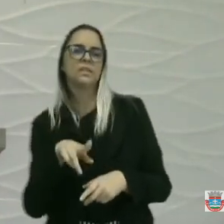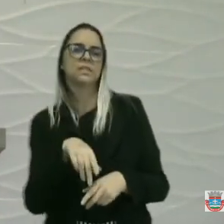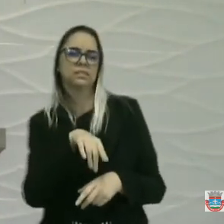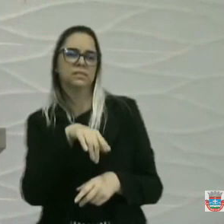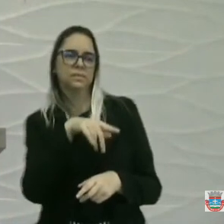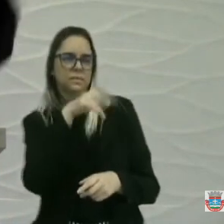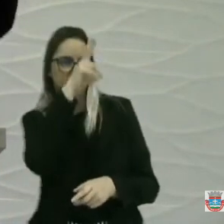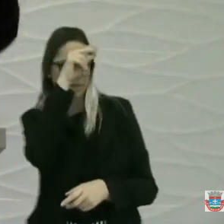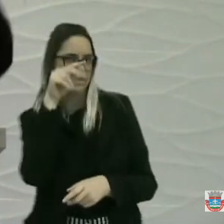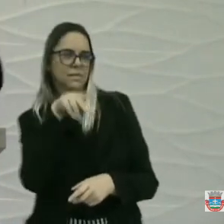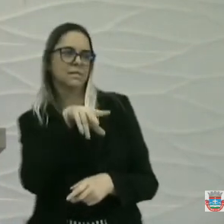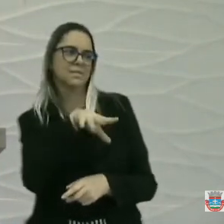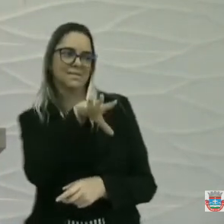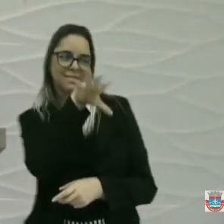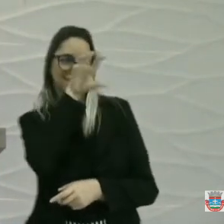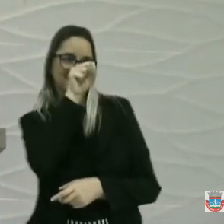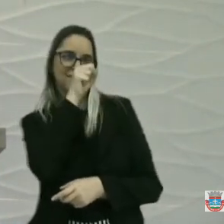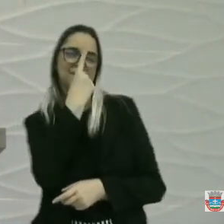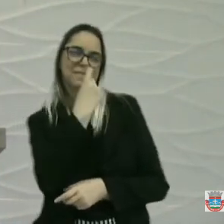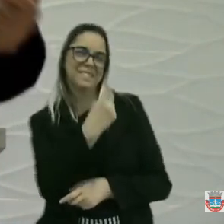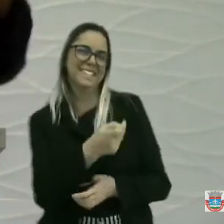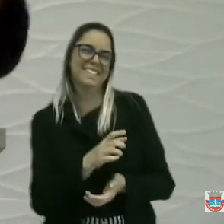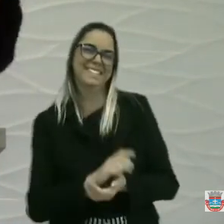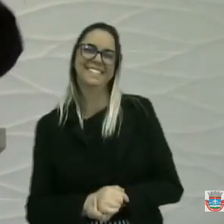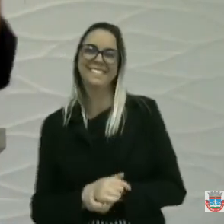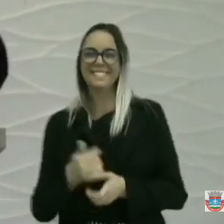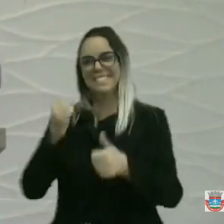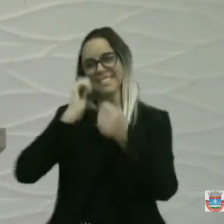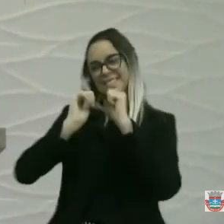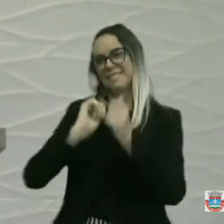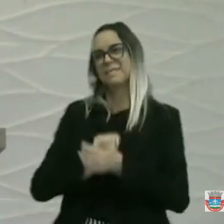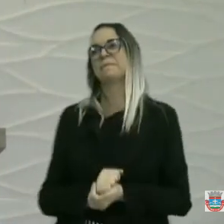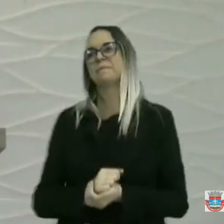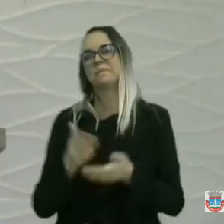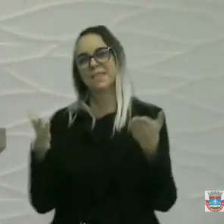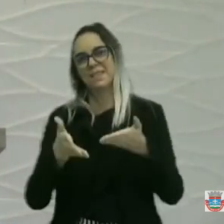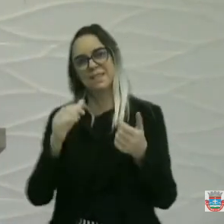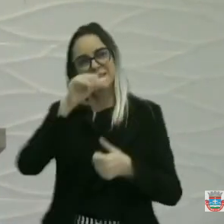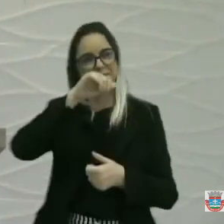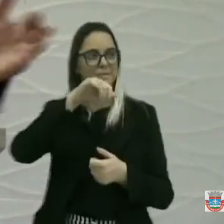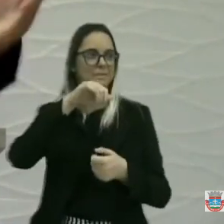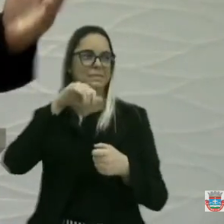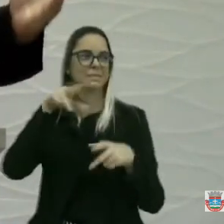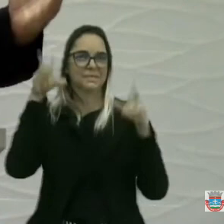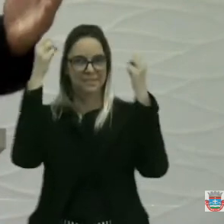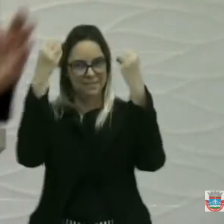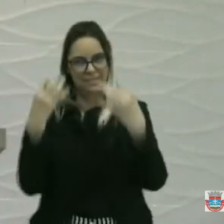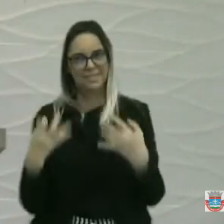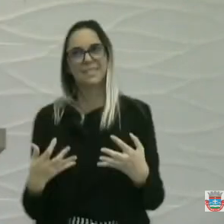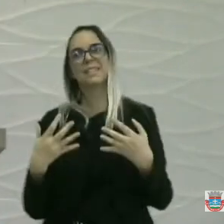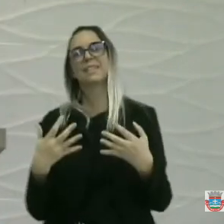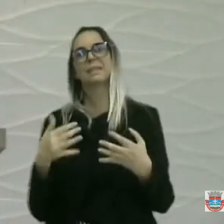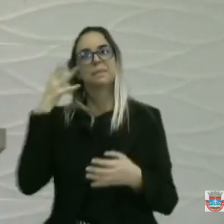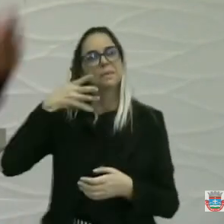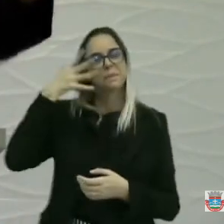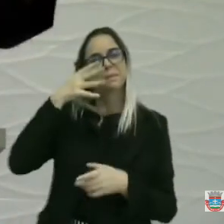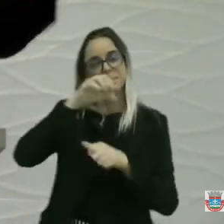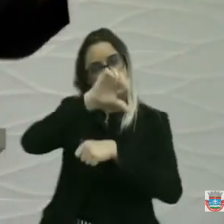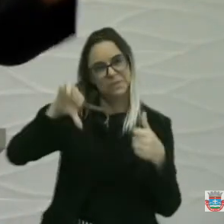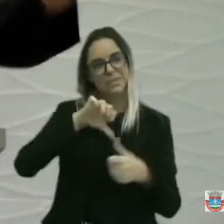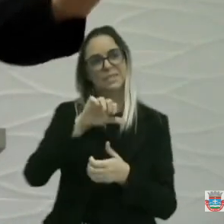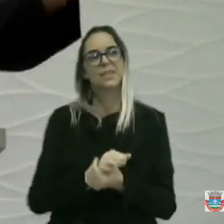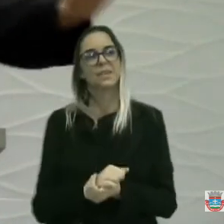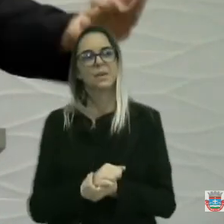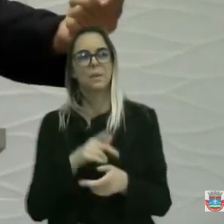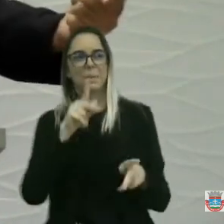Brasília tomar cachaça e agora está a mudança do discurso. Esse tipo de vereador, o povo